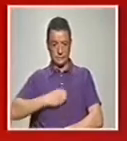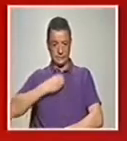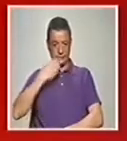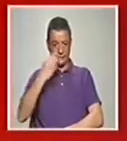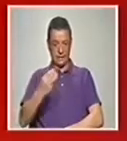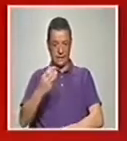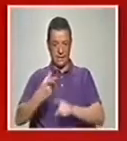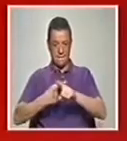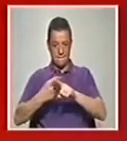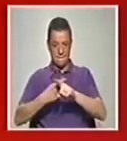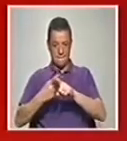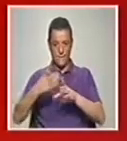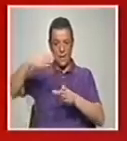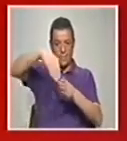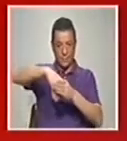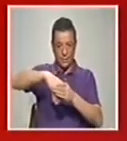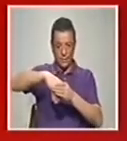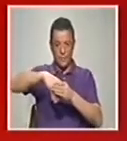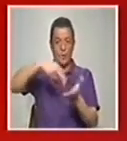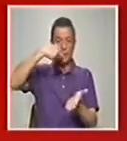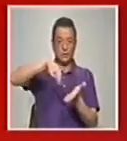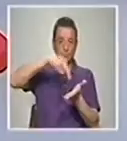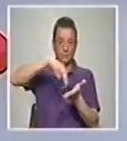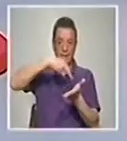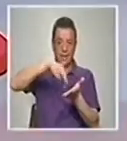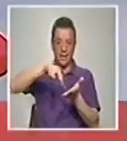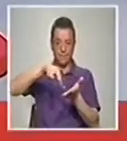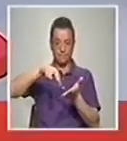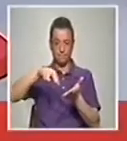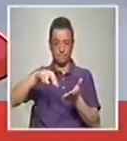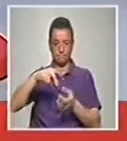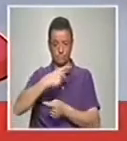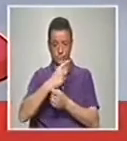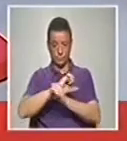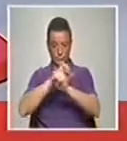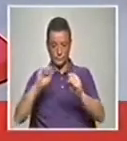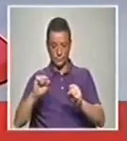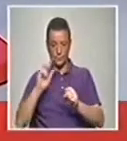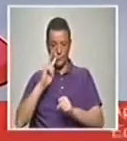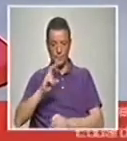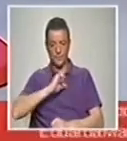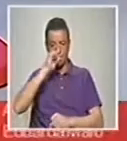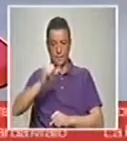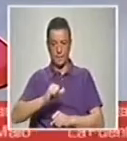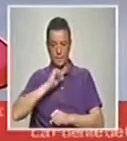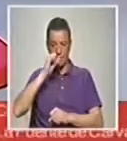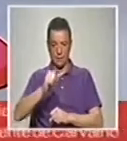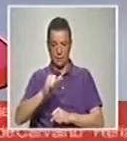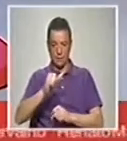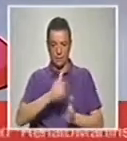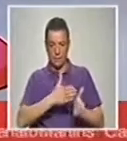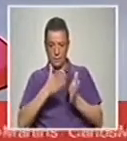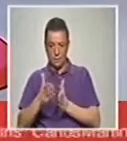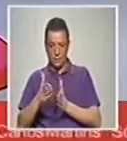muito mais intensa, porque está dentro do espetáculo, porque faz parte do espetáculo. Ouvi dizer, porque eu não fui ver o espetáculo ainda, que faz parte do